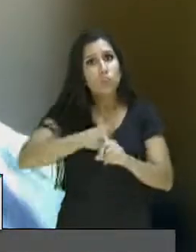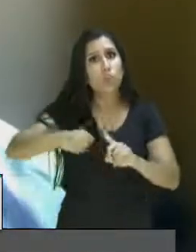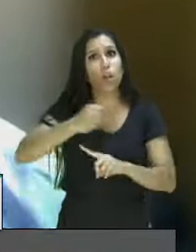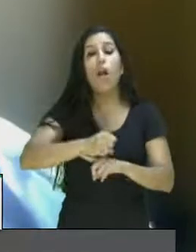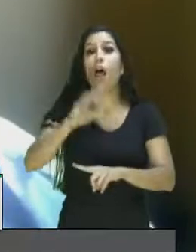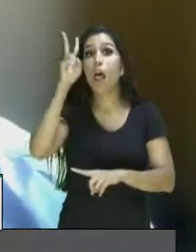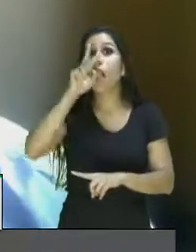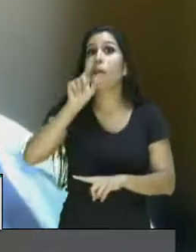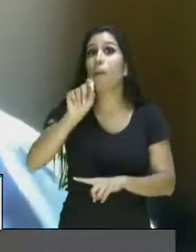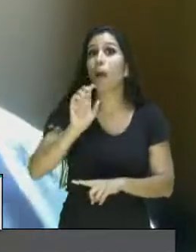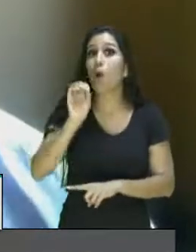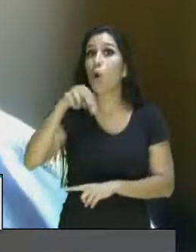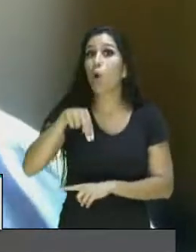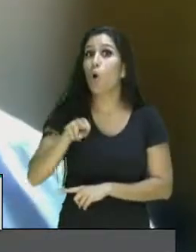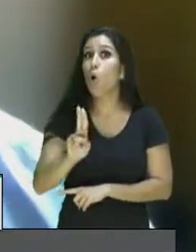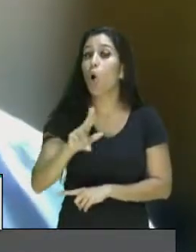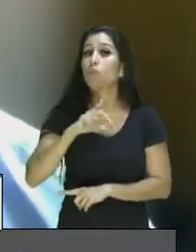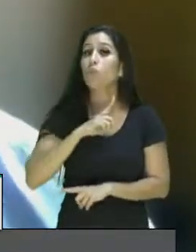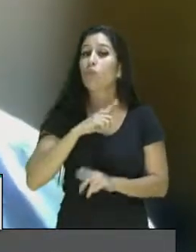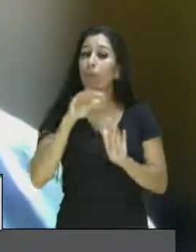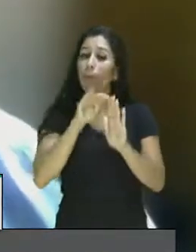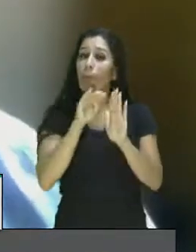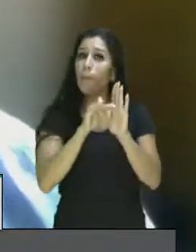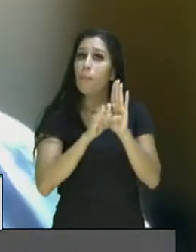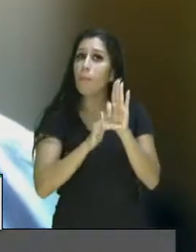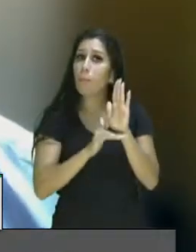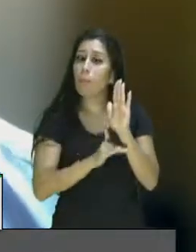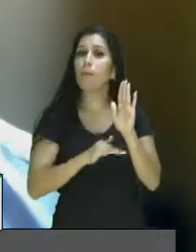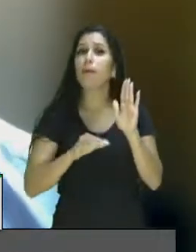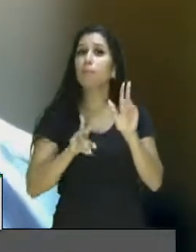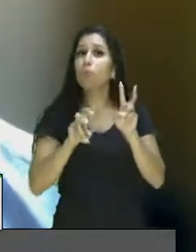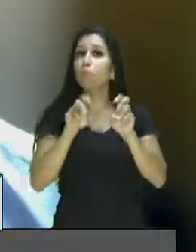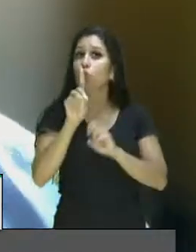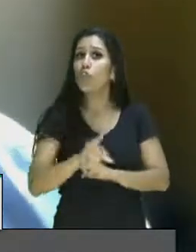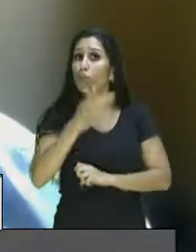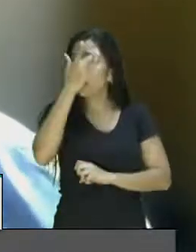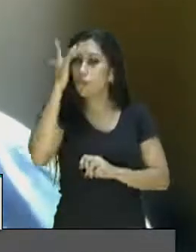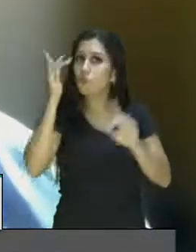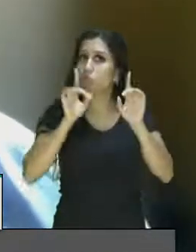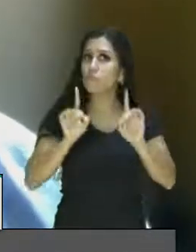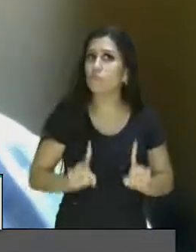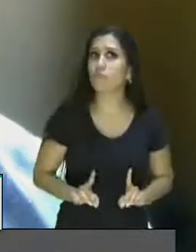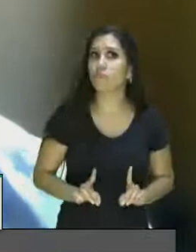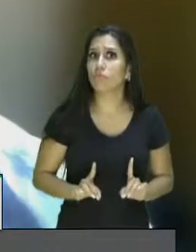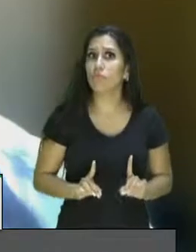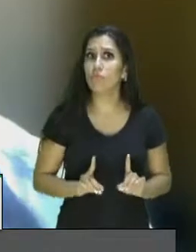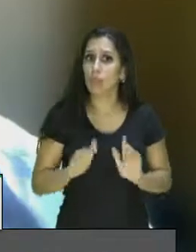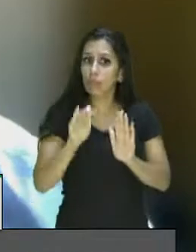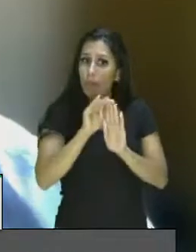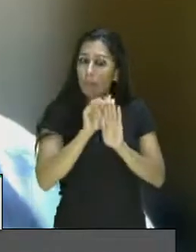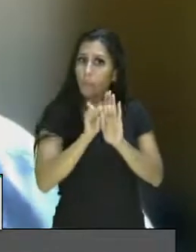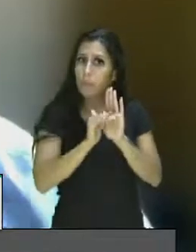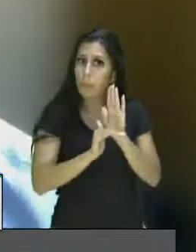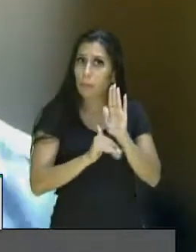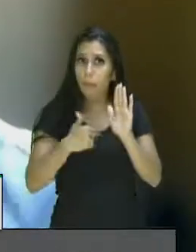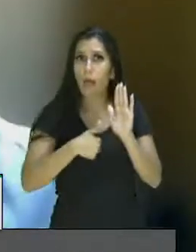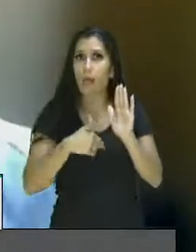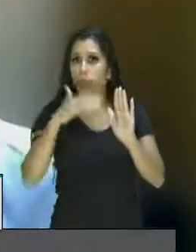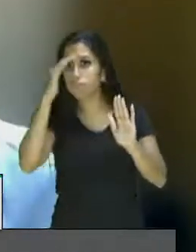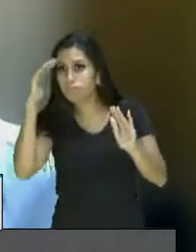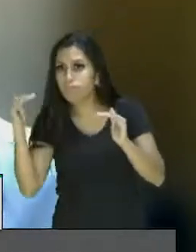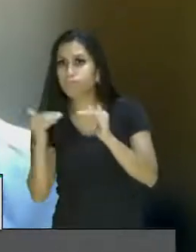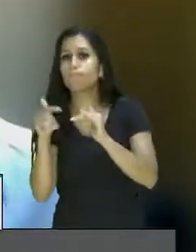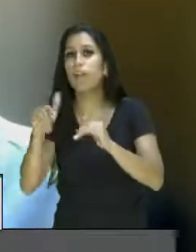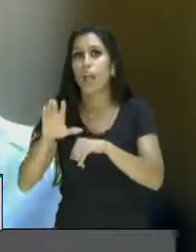pessoa com deficiência, e essa ratificação, da forma que foi feita, trouxe status constitucionais. Então, nesse